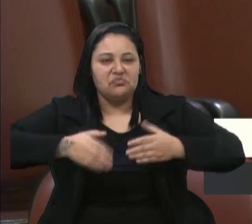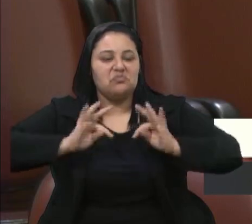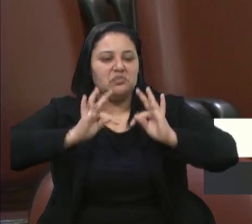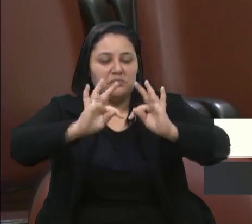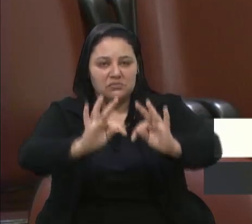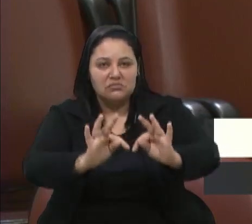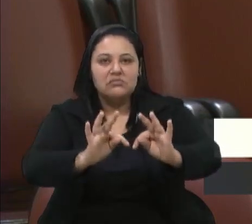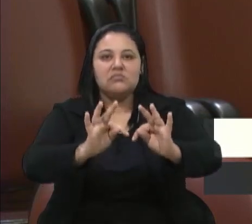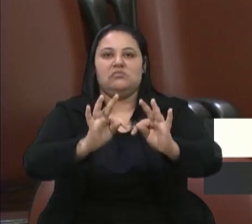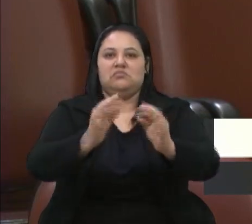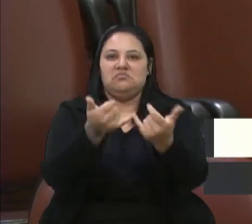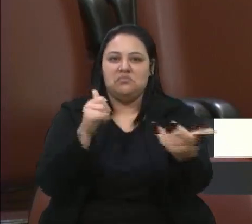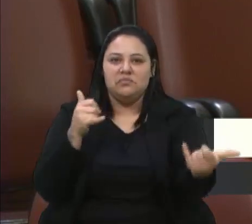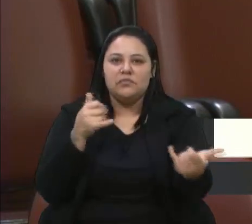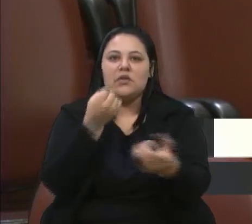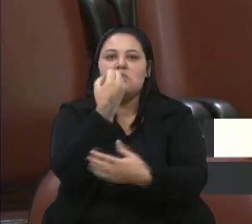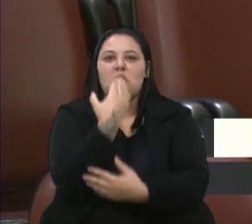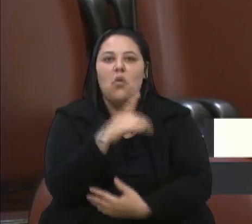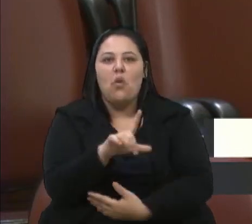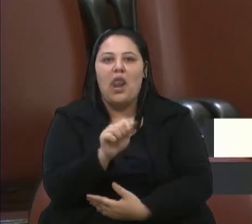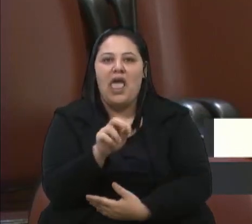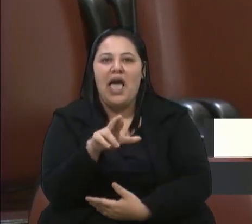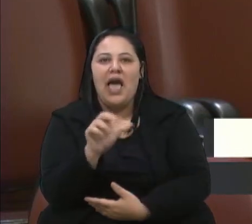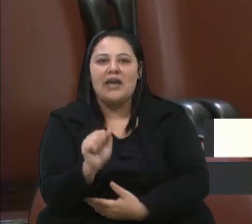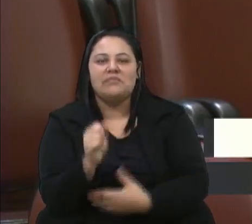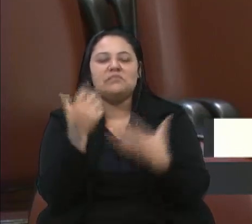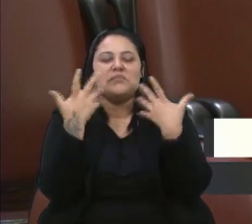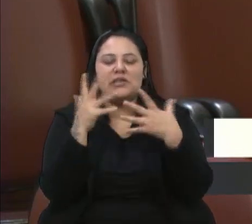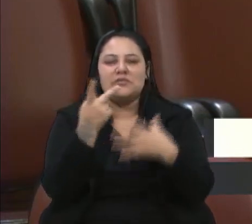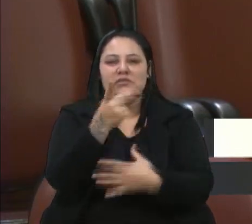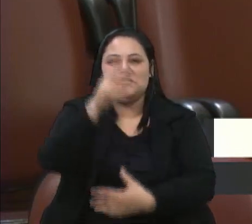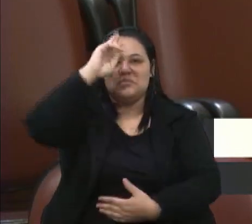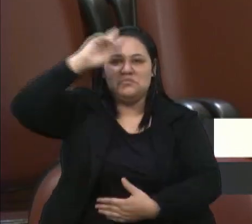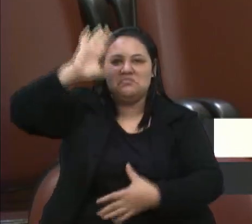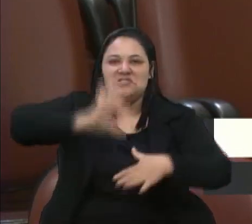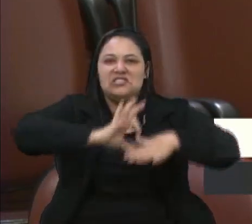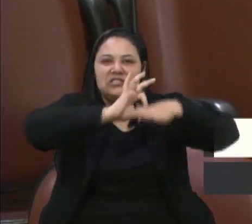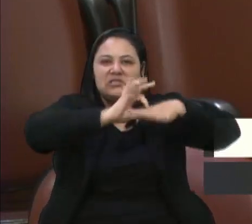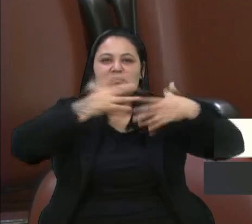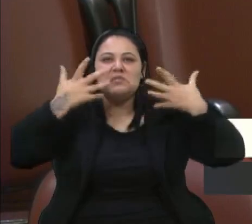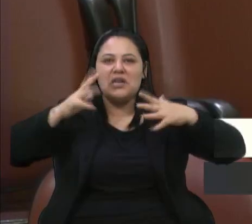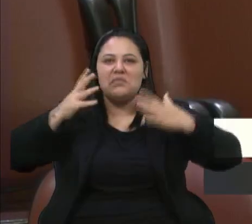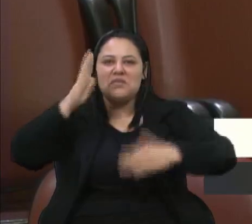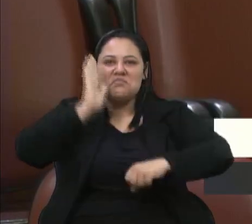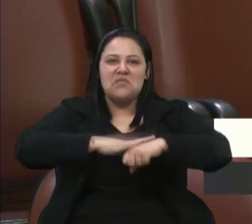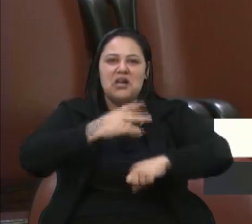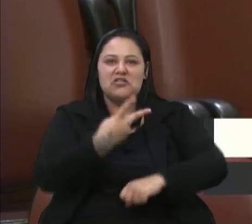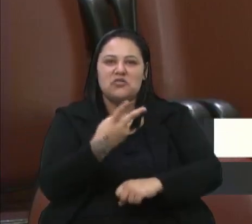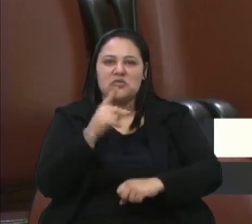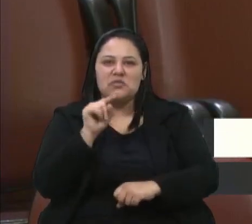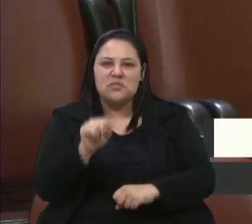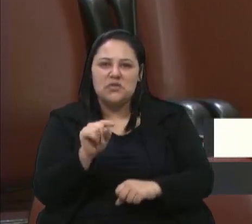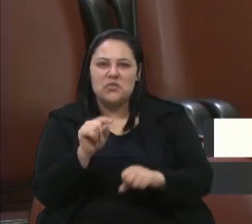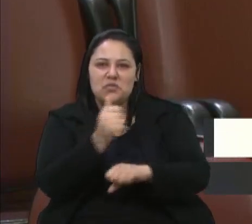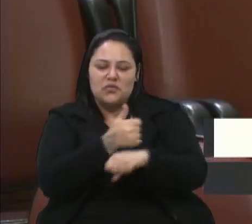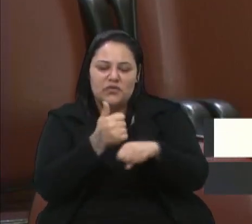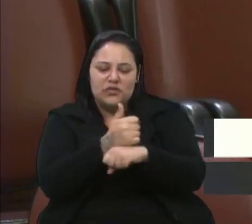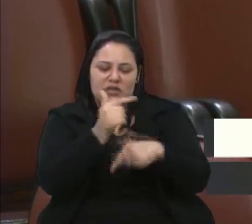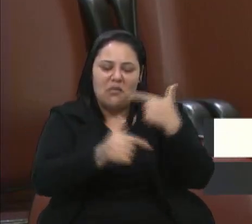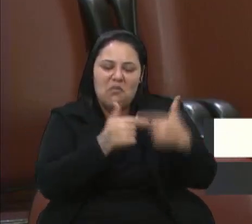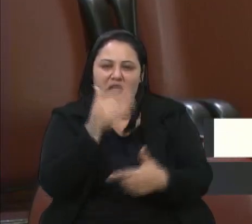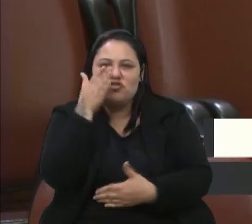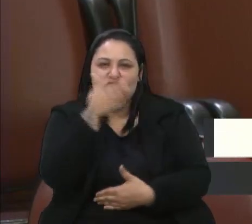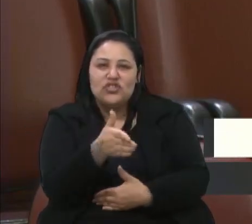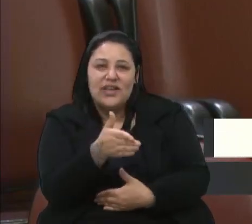que bom! Parabéns, Lara, parabéns aos teus diretores, parabéns a todos os mais de 2 mil profissionais que atuam direta e